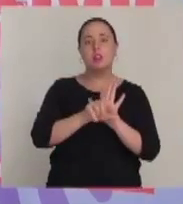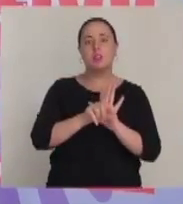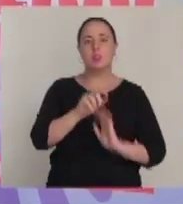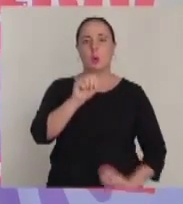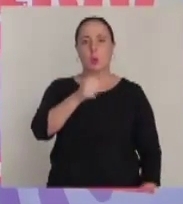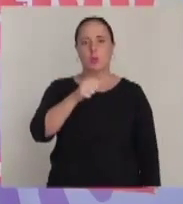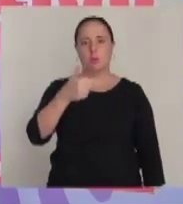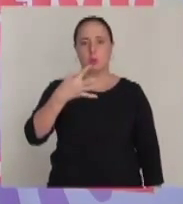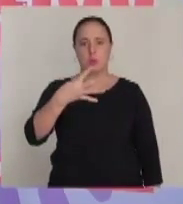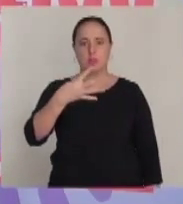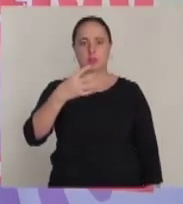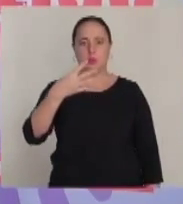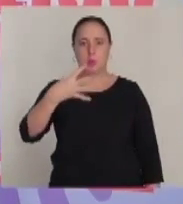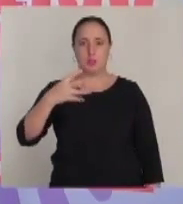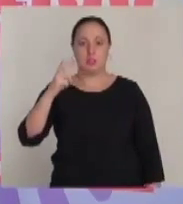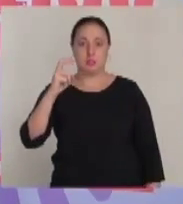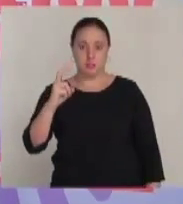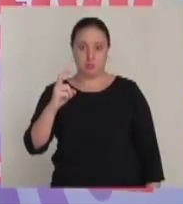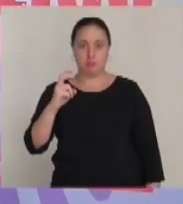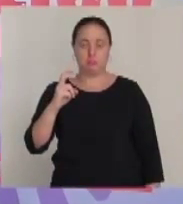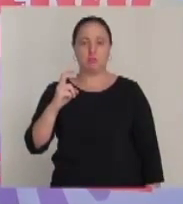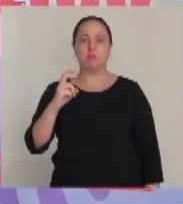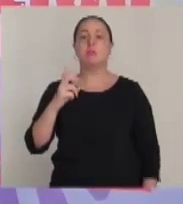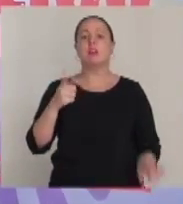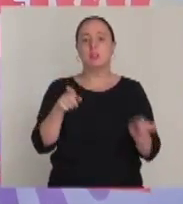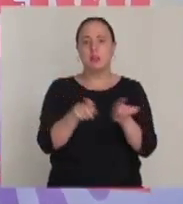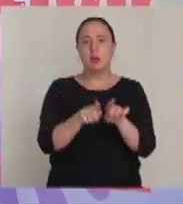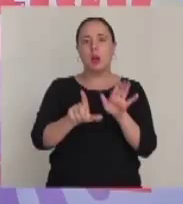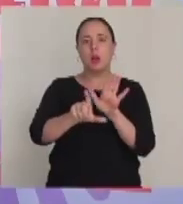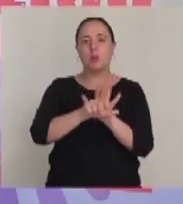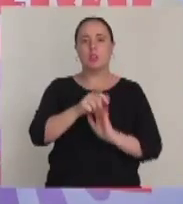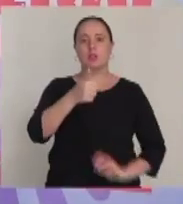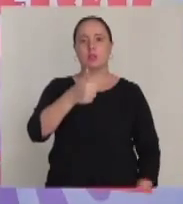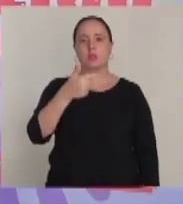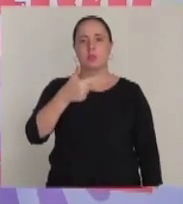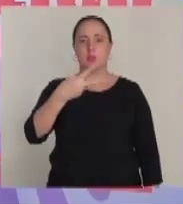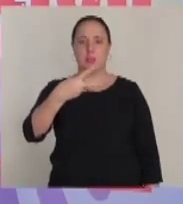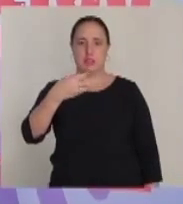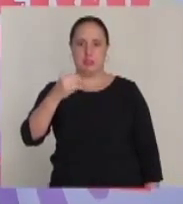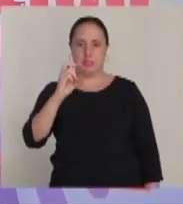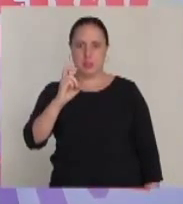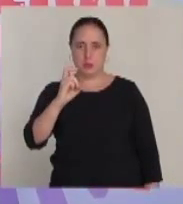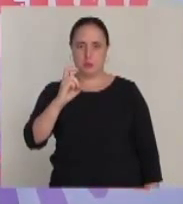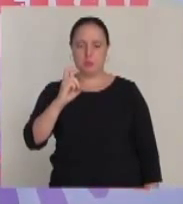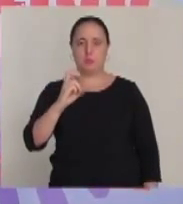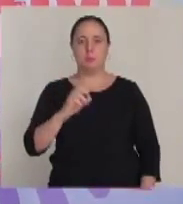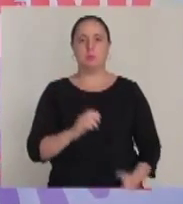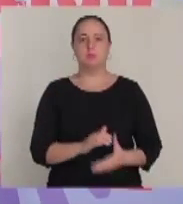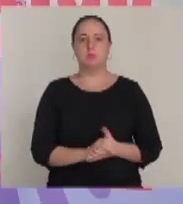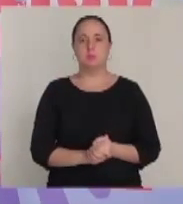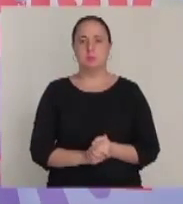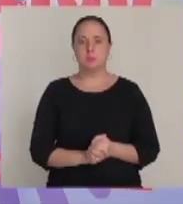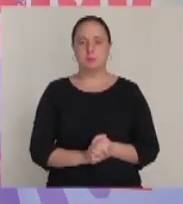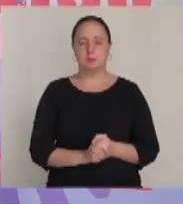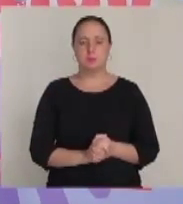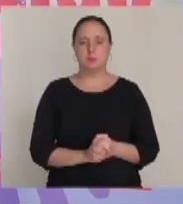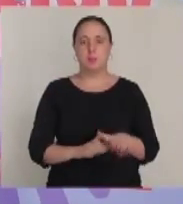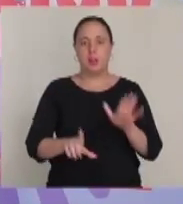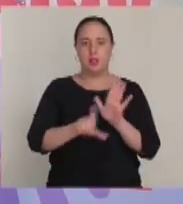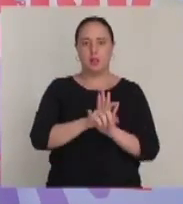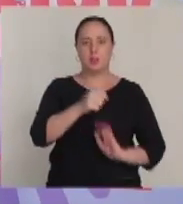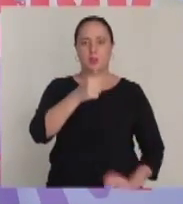posso citar a Lei 11.445 e a Lei 2.305.